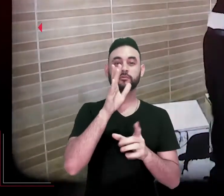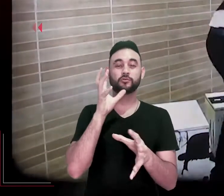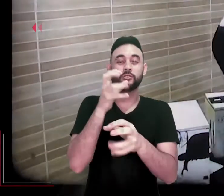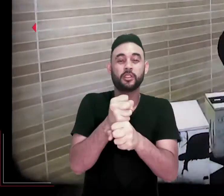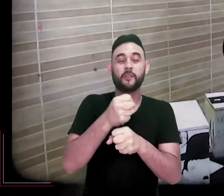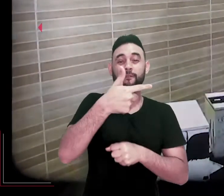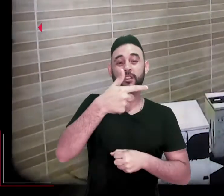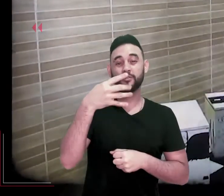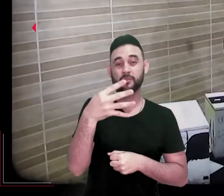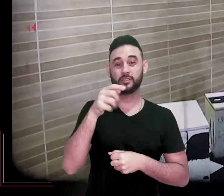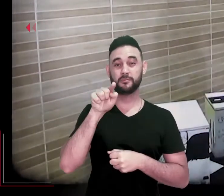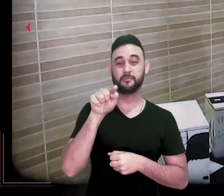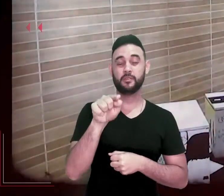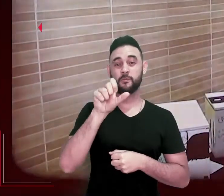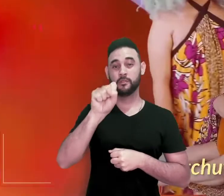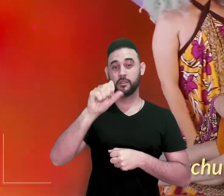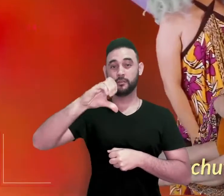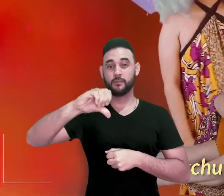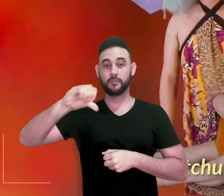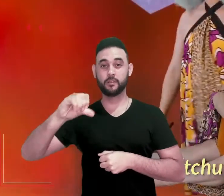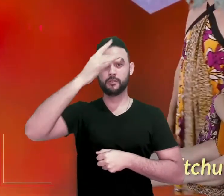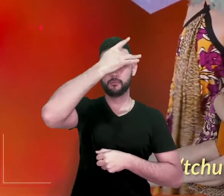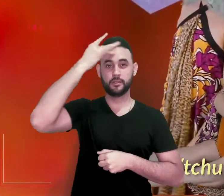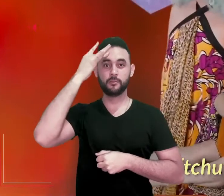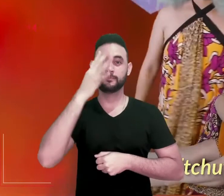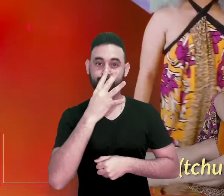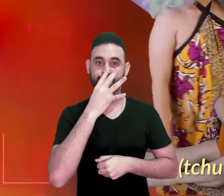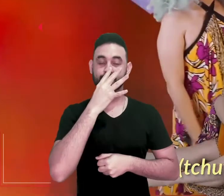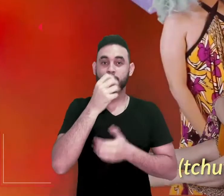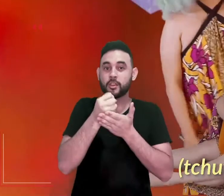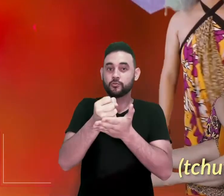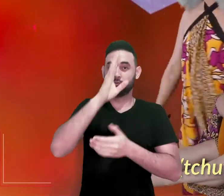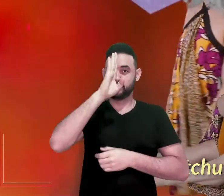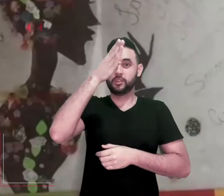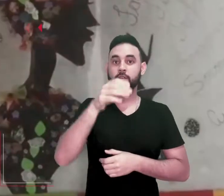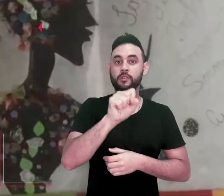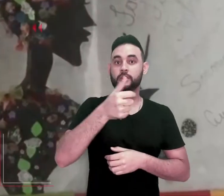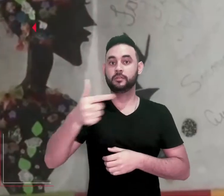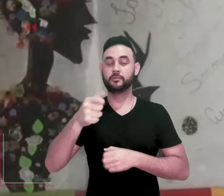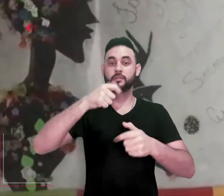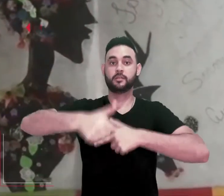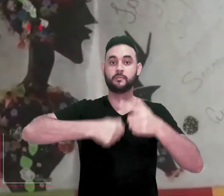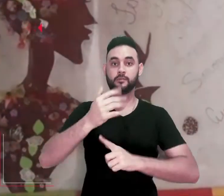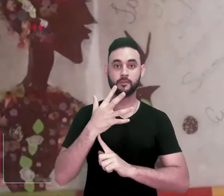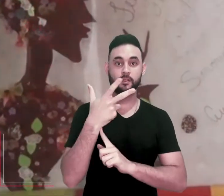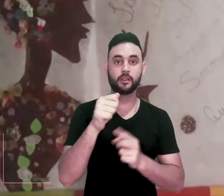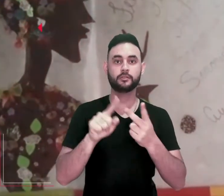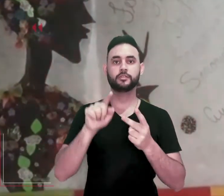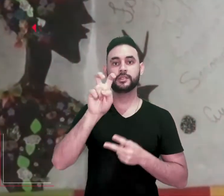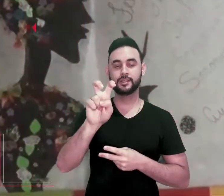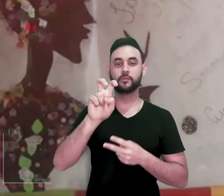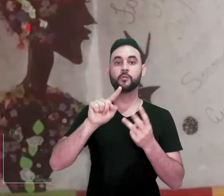.899 espectadores, e beneficiou diretamente 82 produtos artísticos, 5